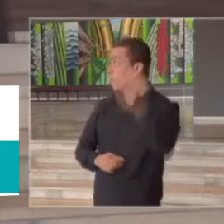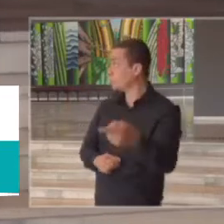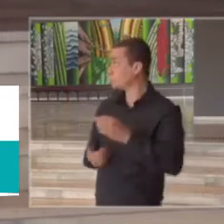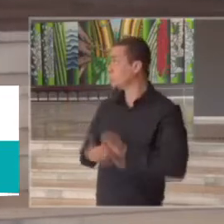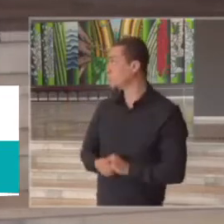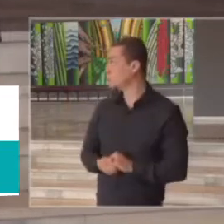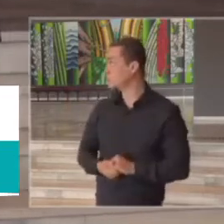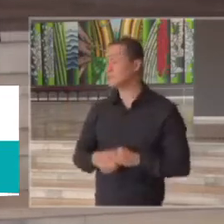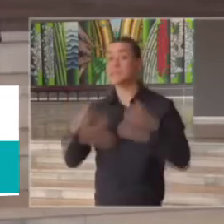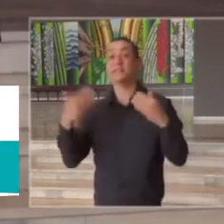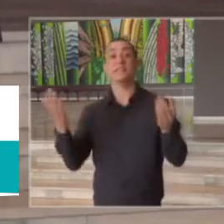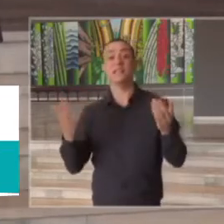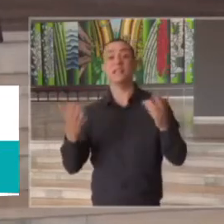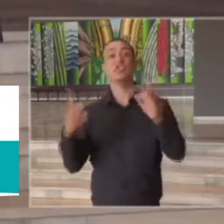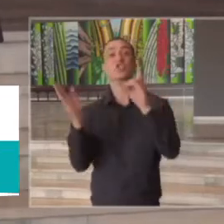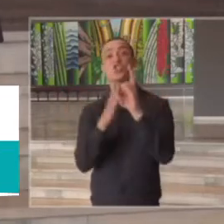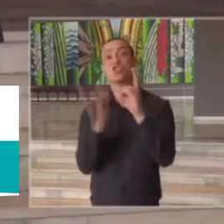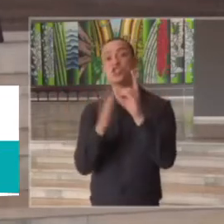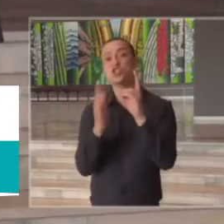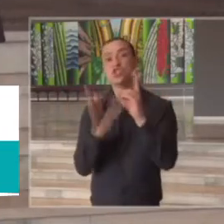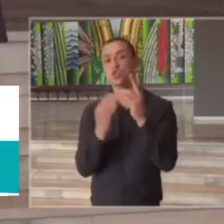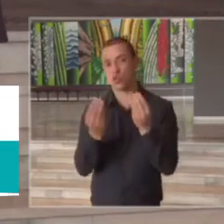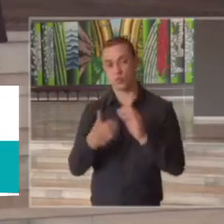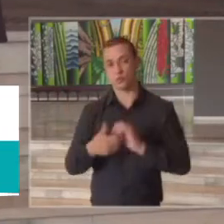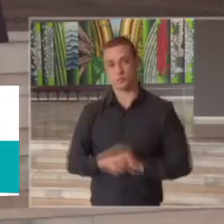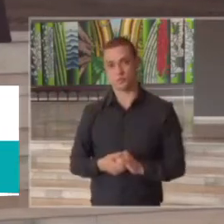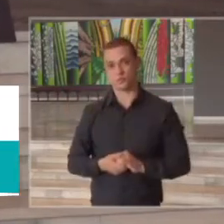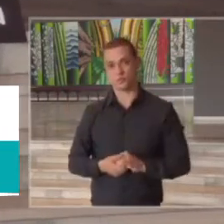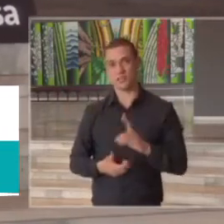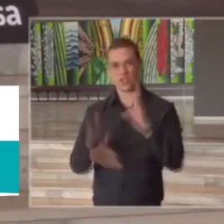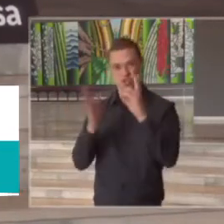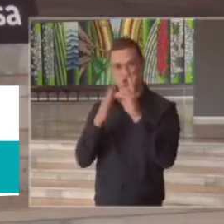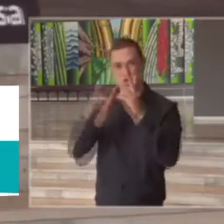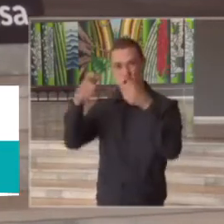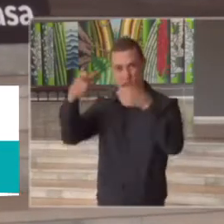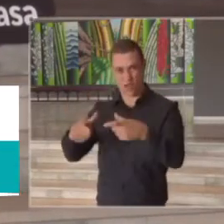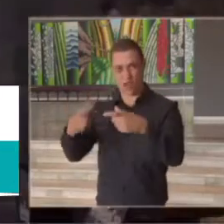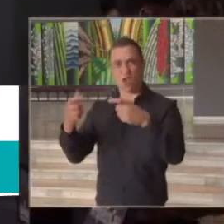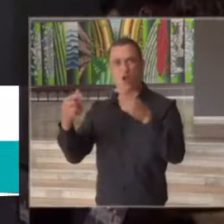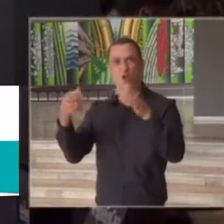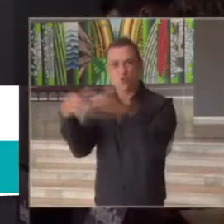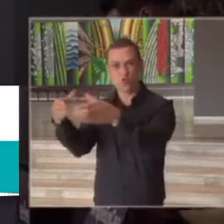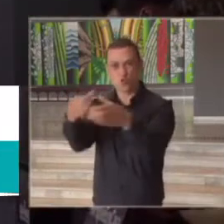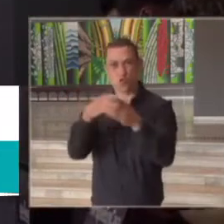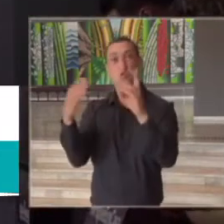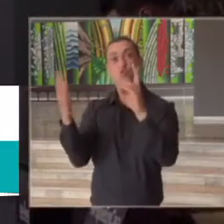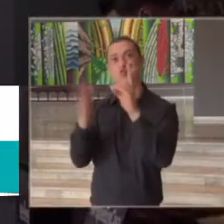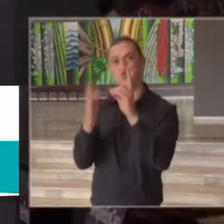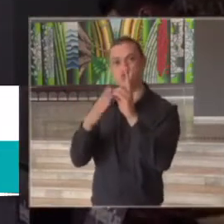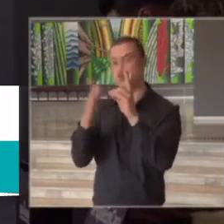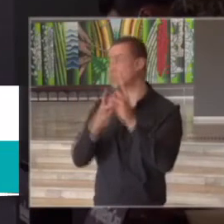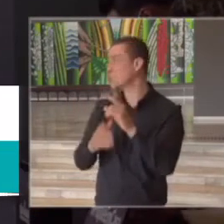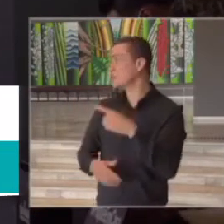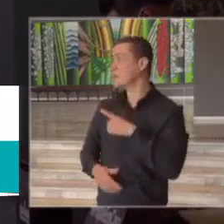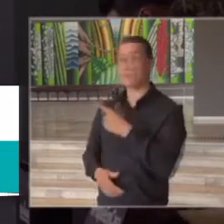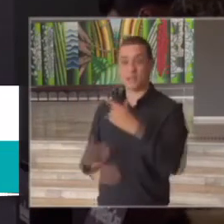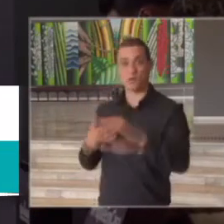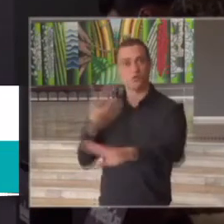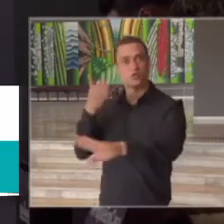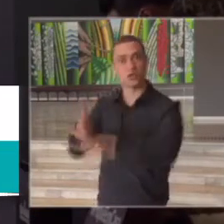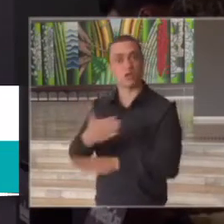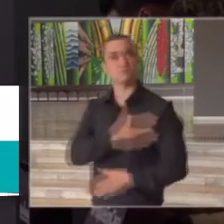indígenas fomos aí nessa aldeia indígena e tivemos a garta surpresa